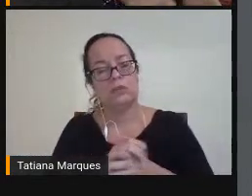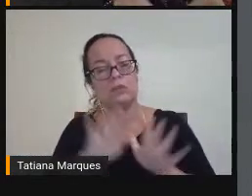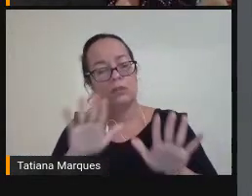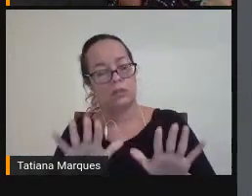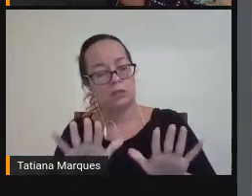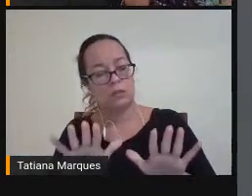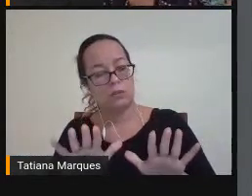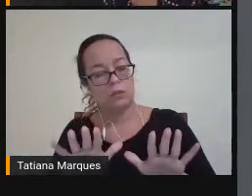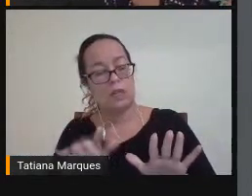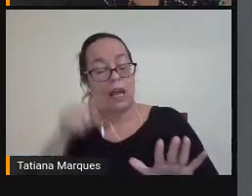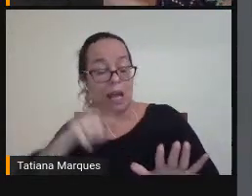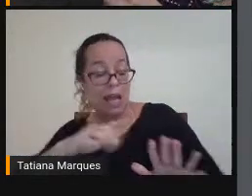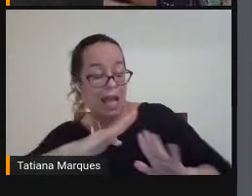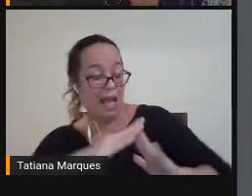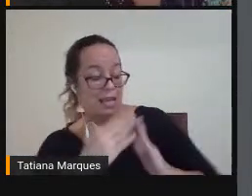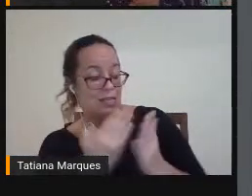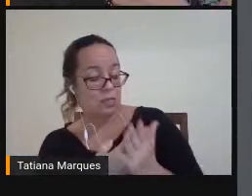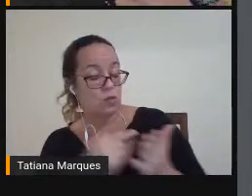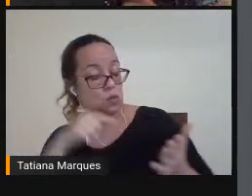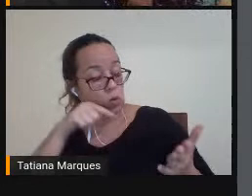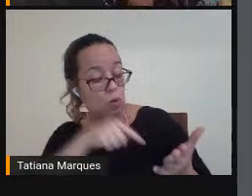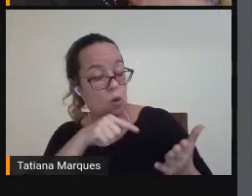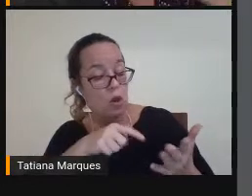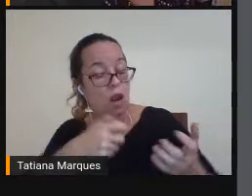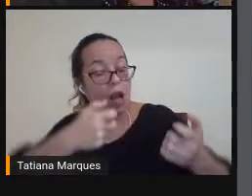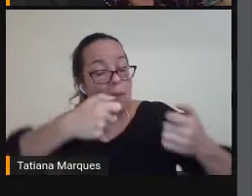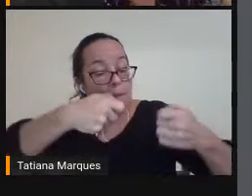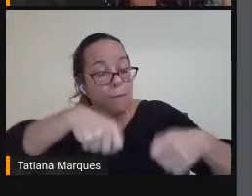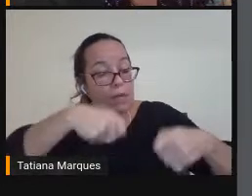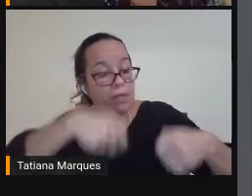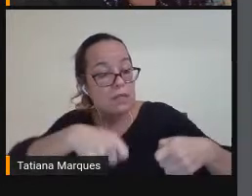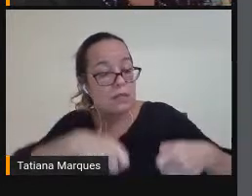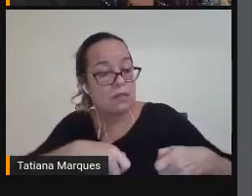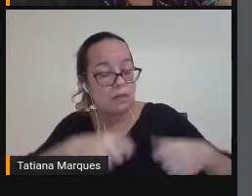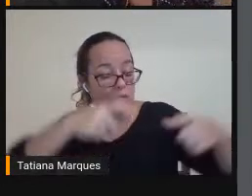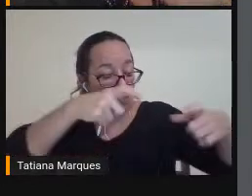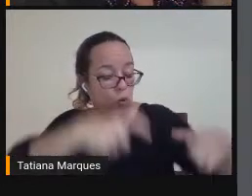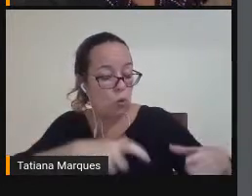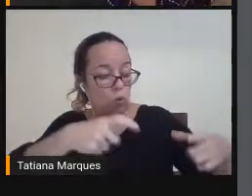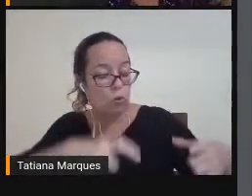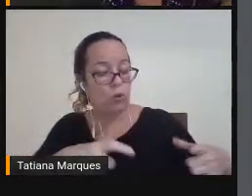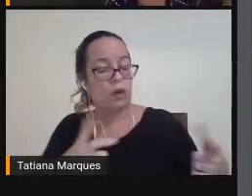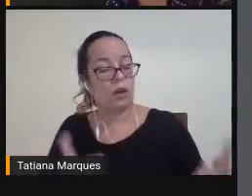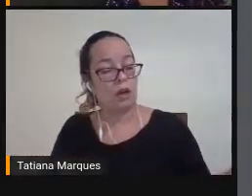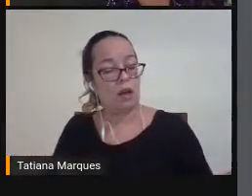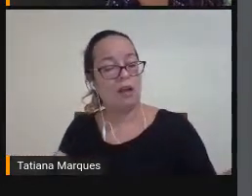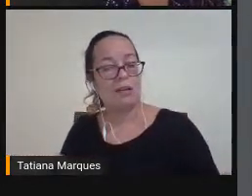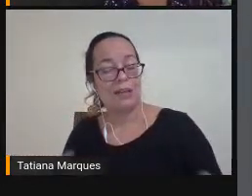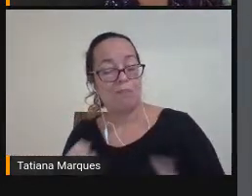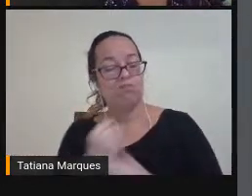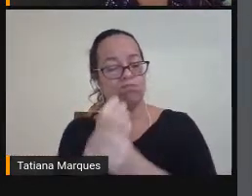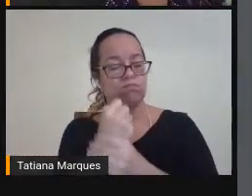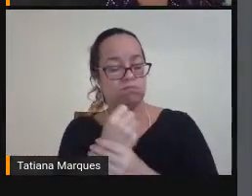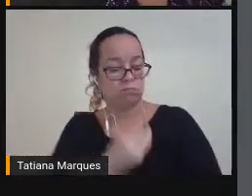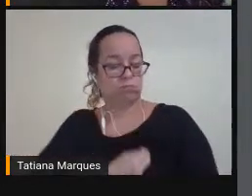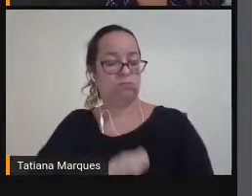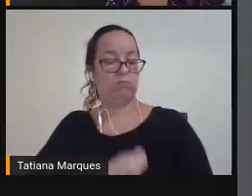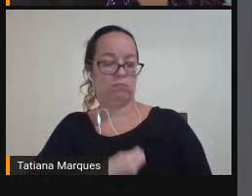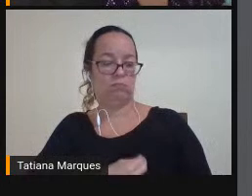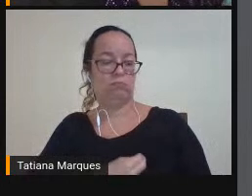A escola Ela precisa Ser Um espaço Que garanta A participação